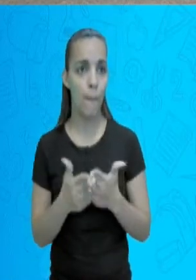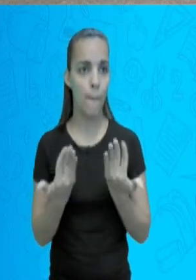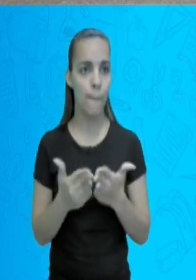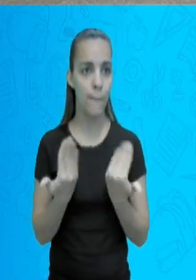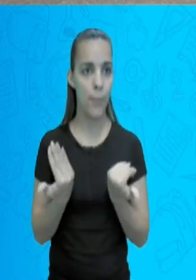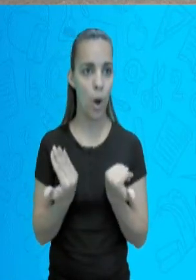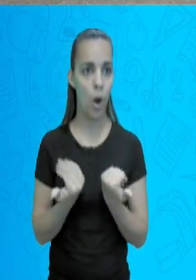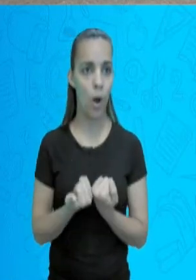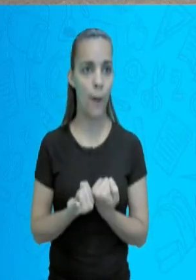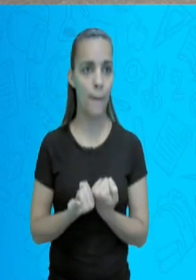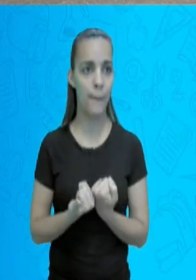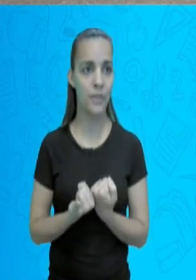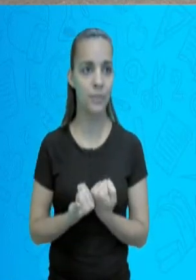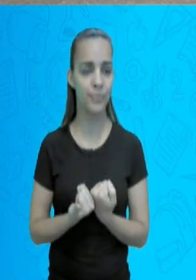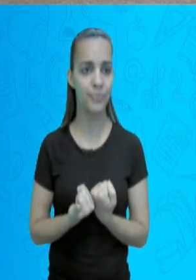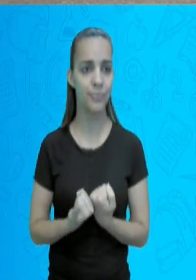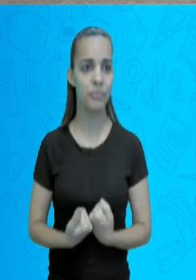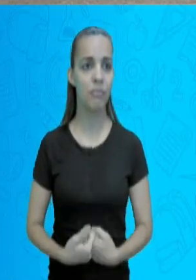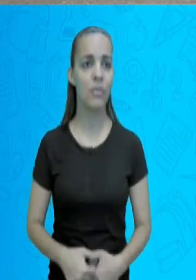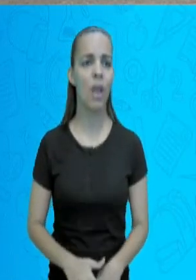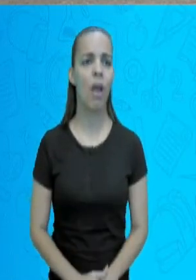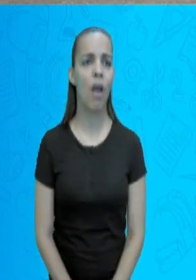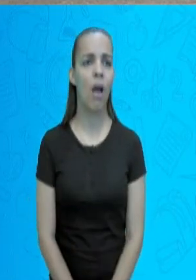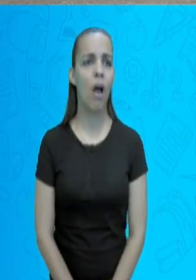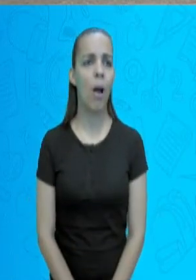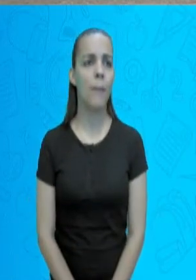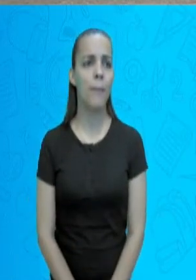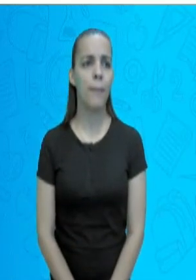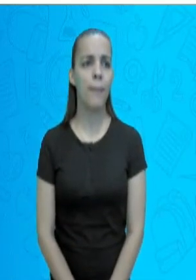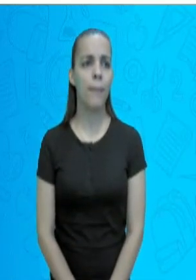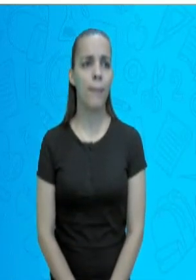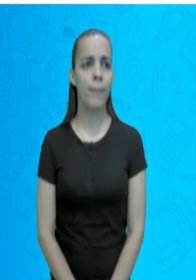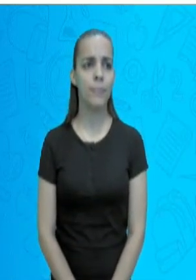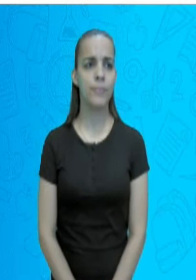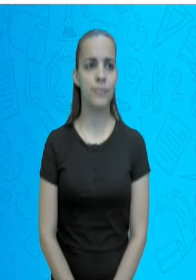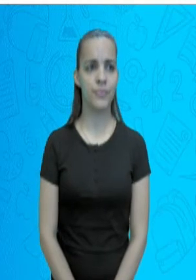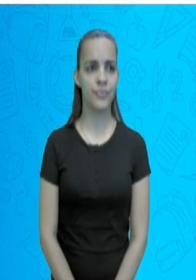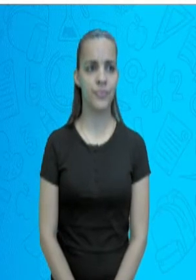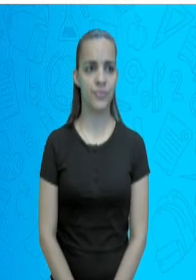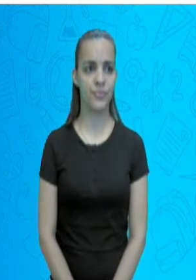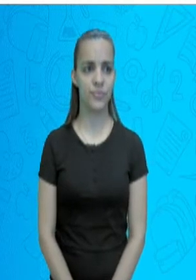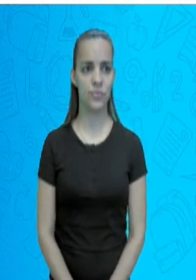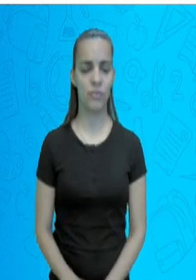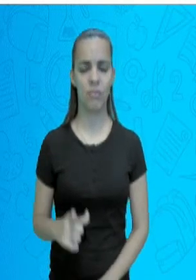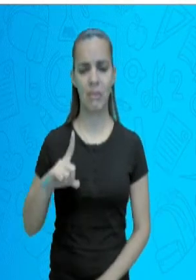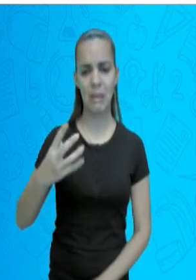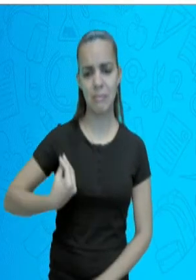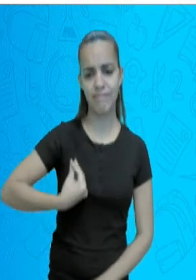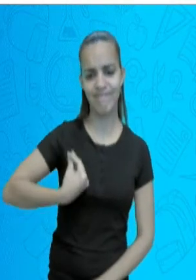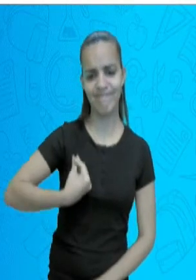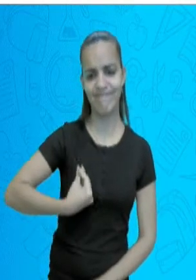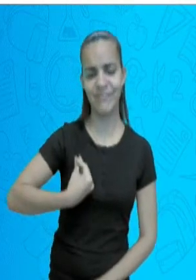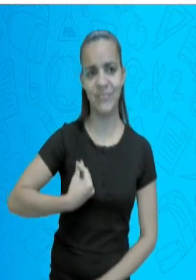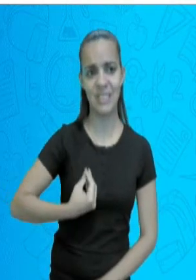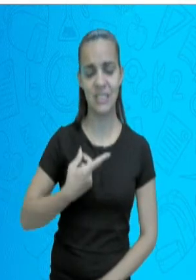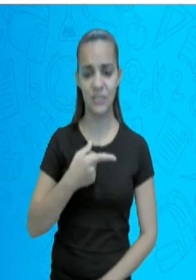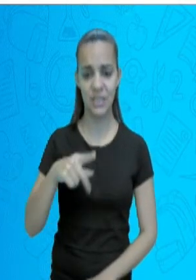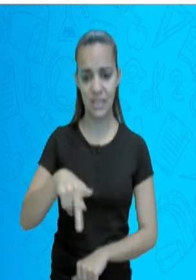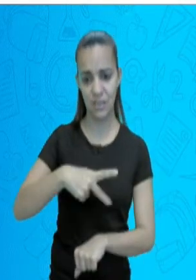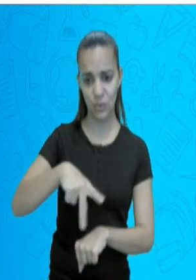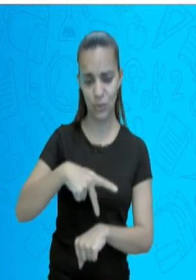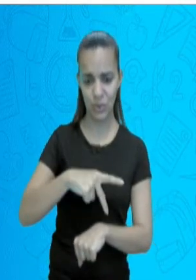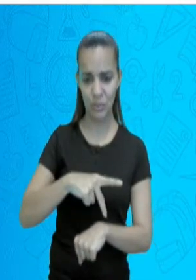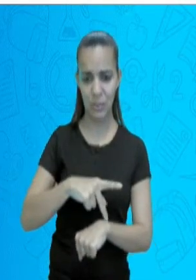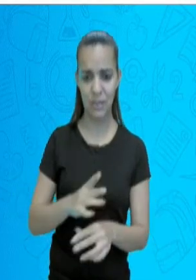Mas nessa pirâmide aqui, por exemplo, se você calcular a média de vida, não chega a